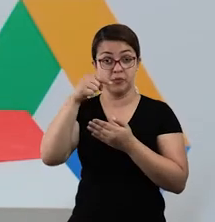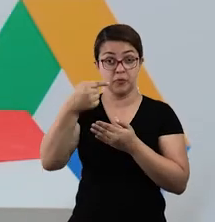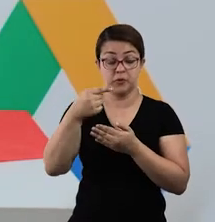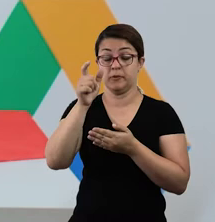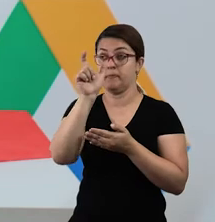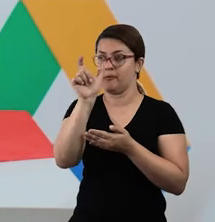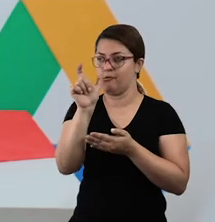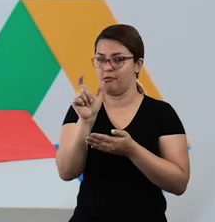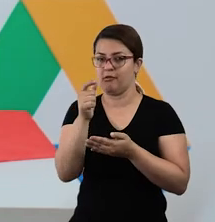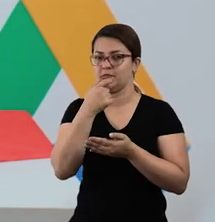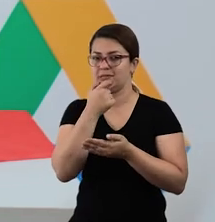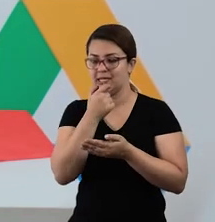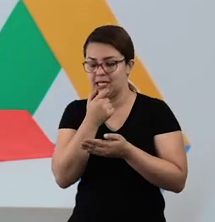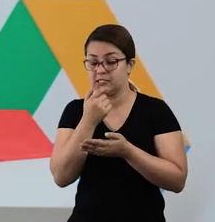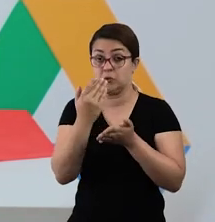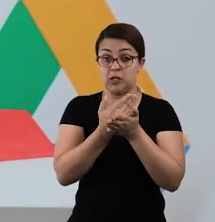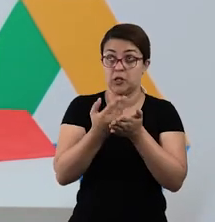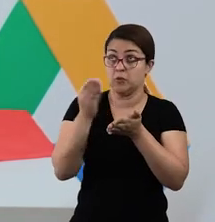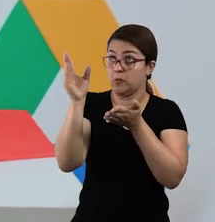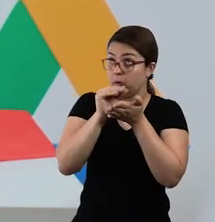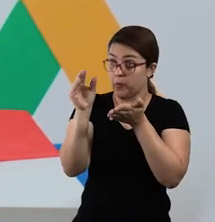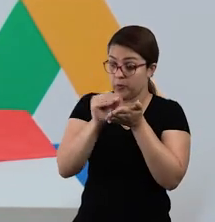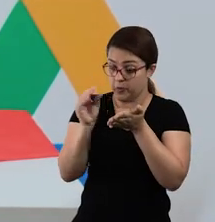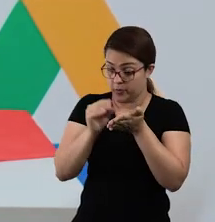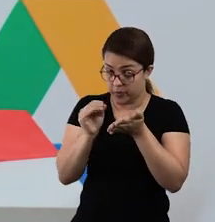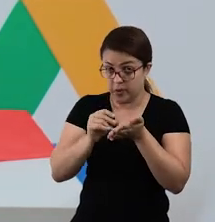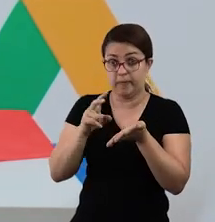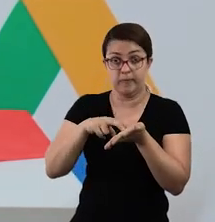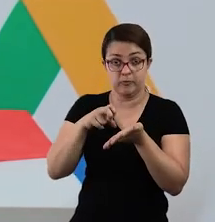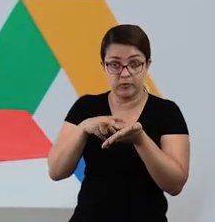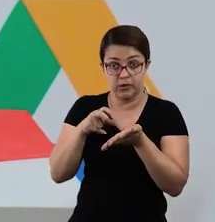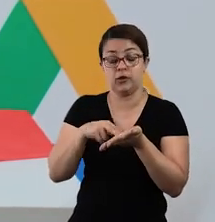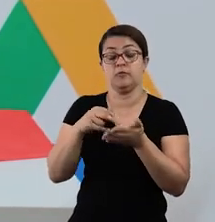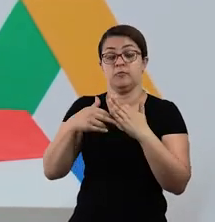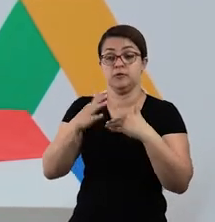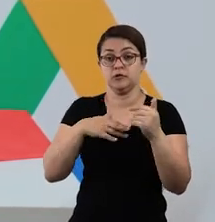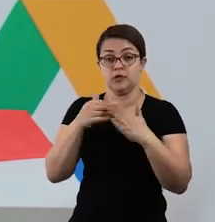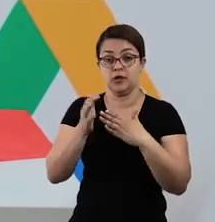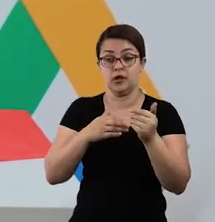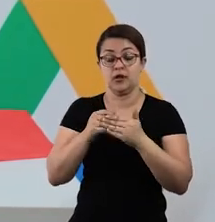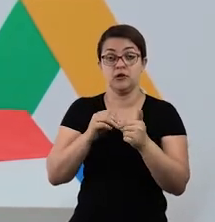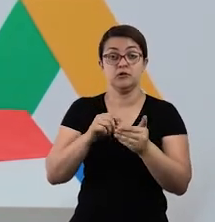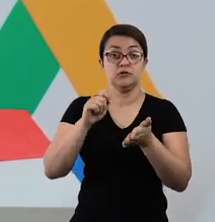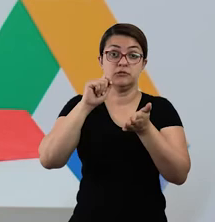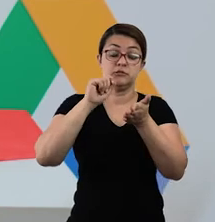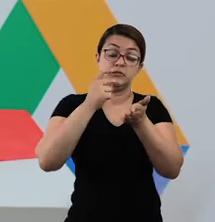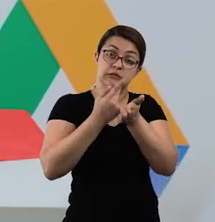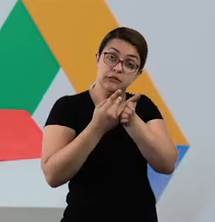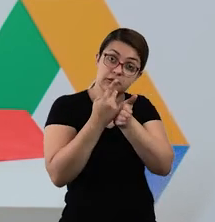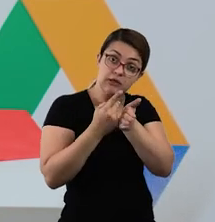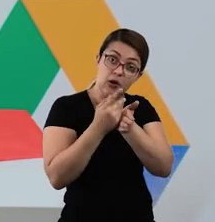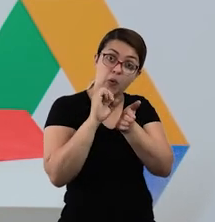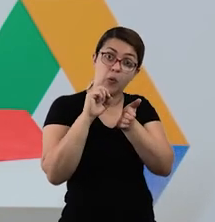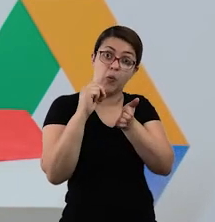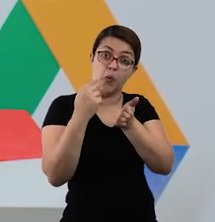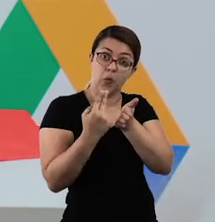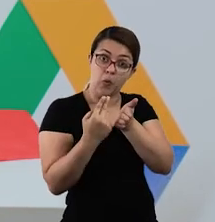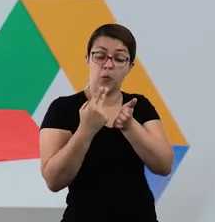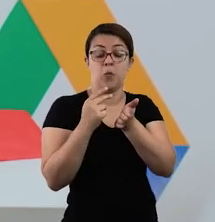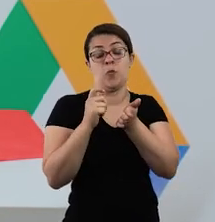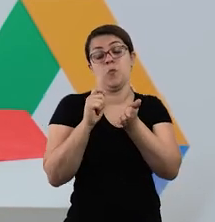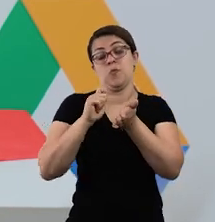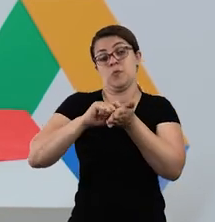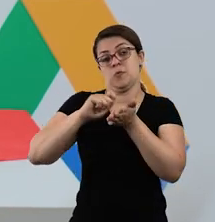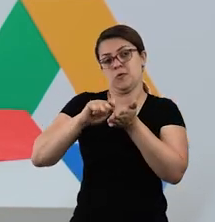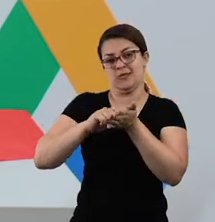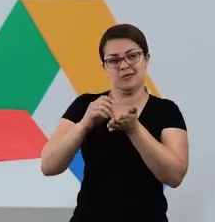Após ter escrito essas palavrinhas no caderno e ter sem nada o vocabulário, vocês vão ou desenhar, para quem ainda não consegue escrever